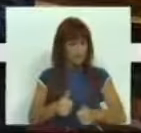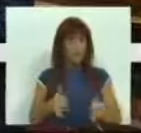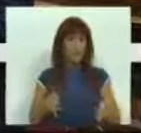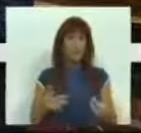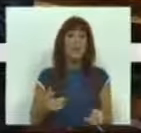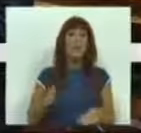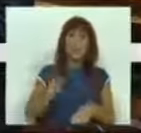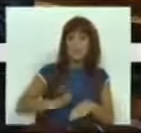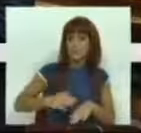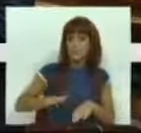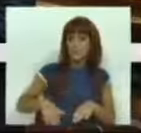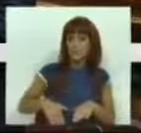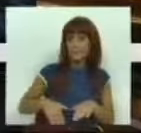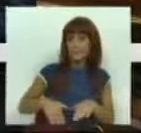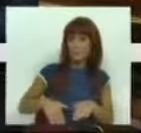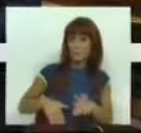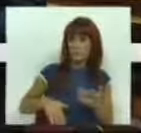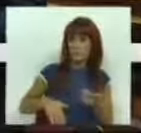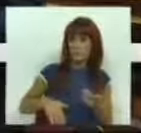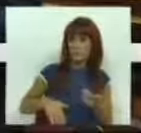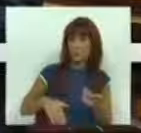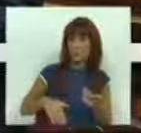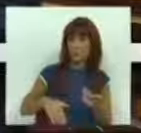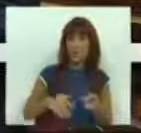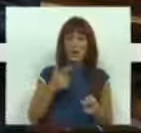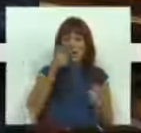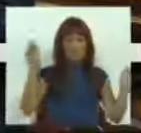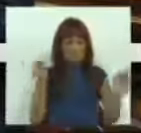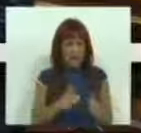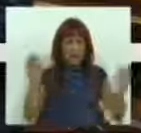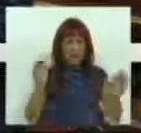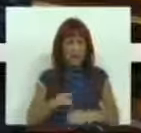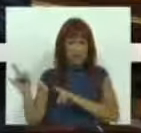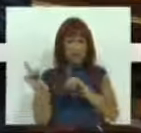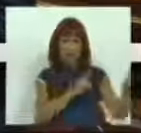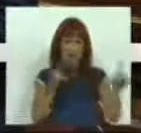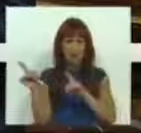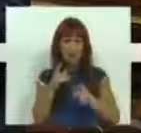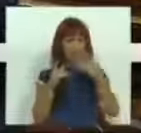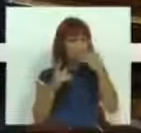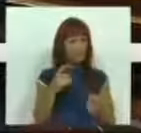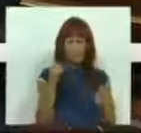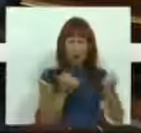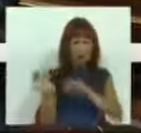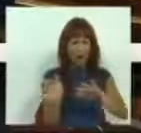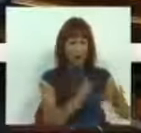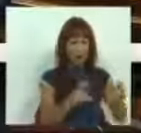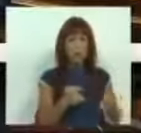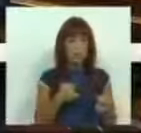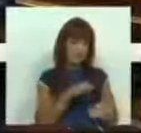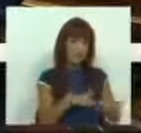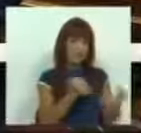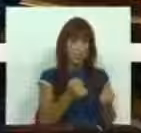Em razão da menor utilização do transporte individual ao nível